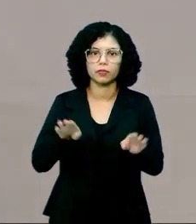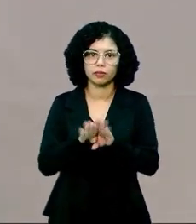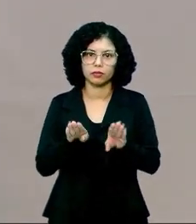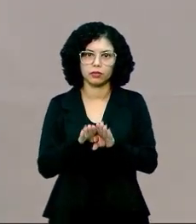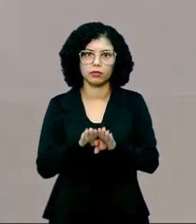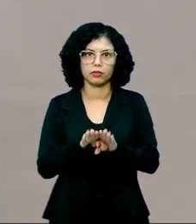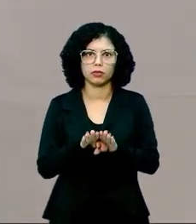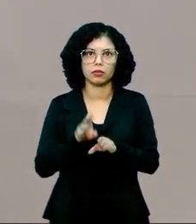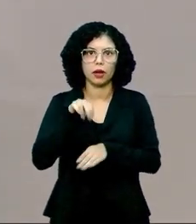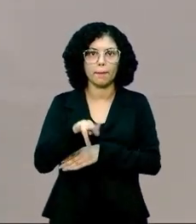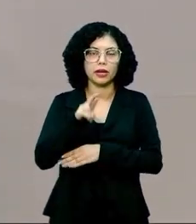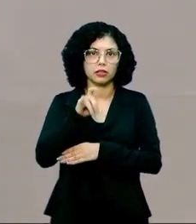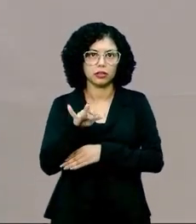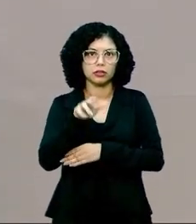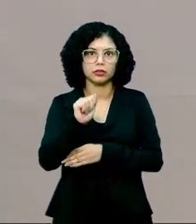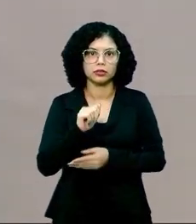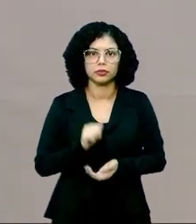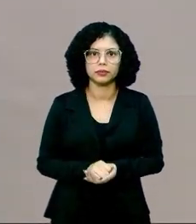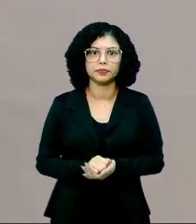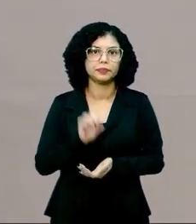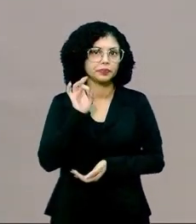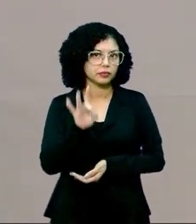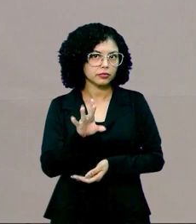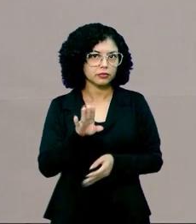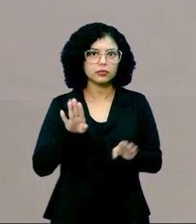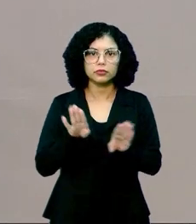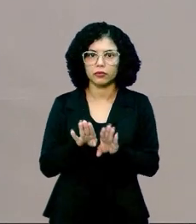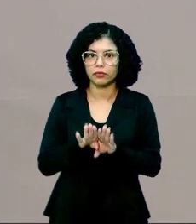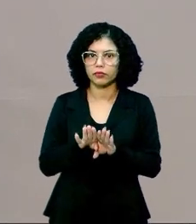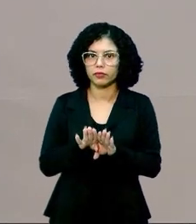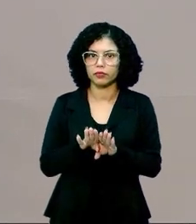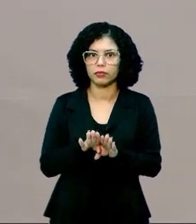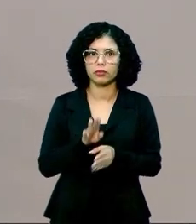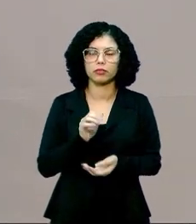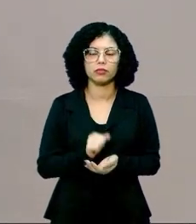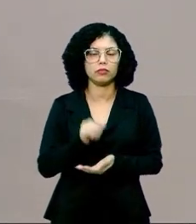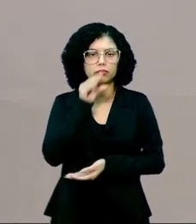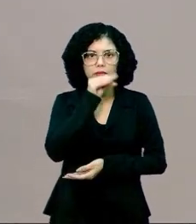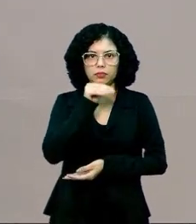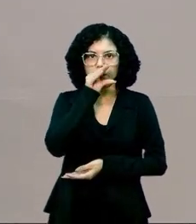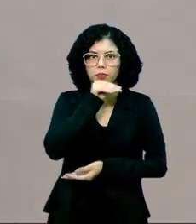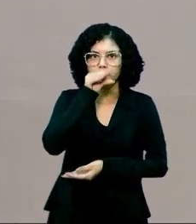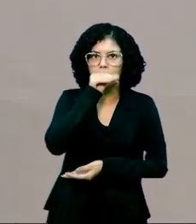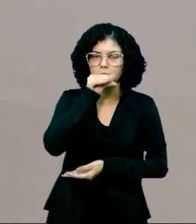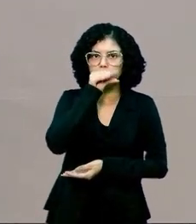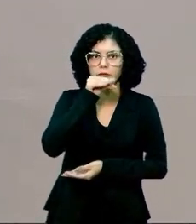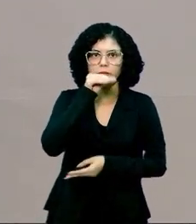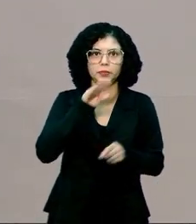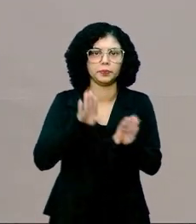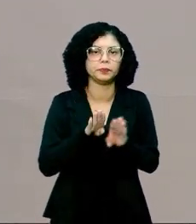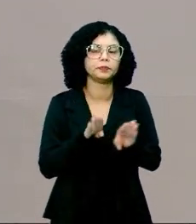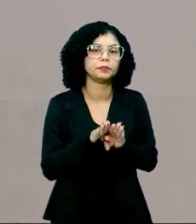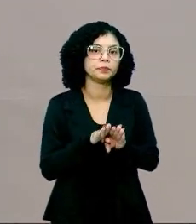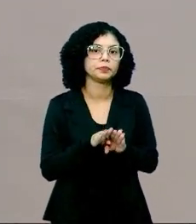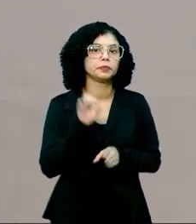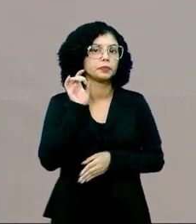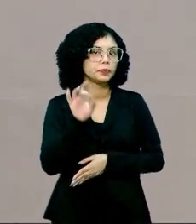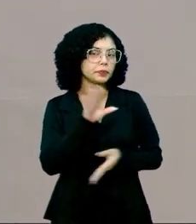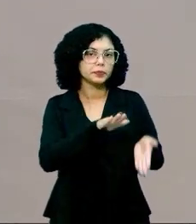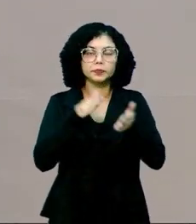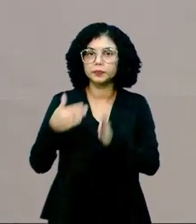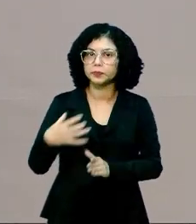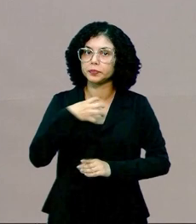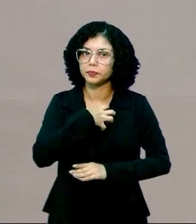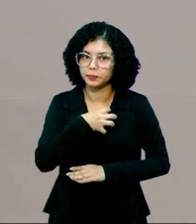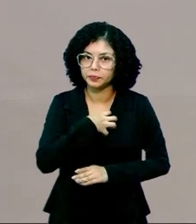mecânica, tá? Só que na digestão mecânica, é a parte da trituração, martigação, tá? Só que a partir do